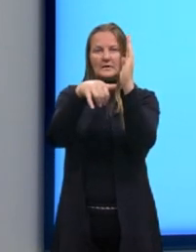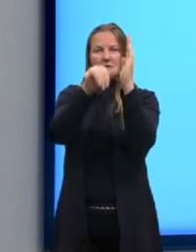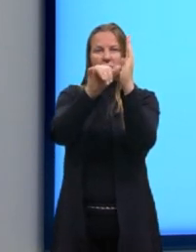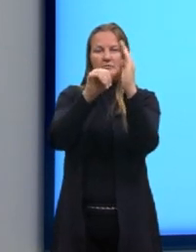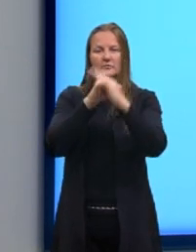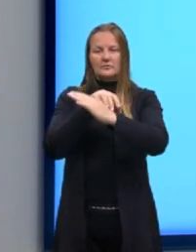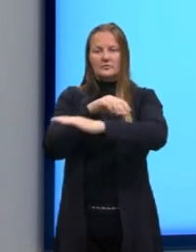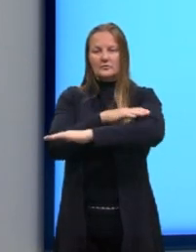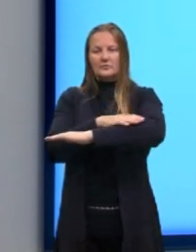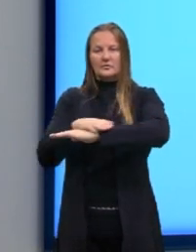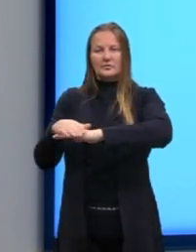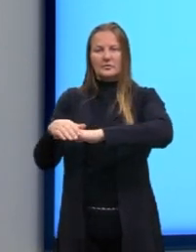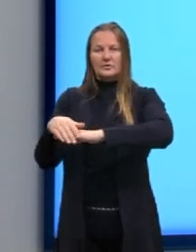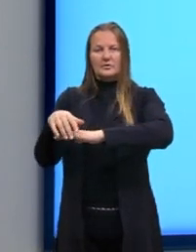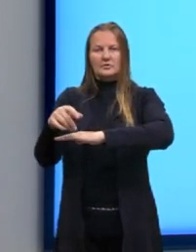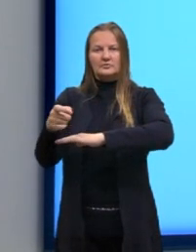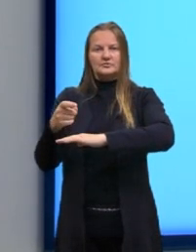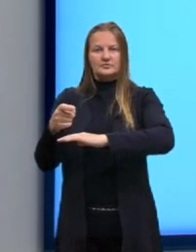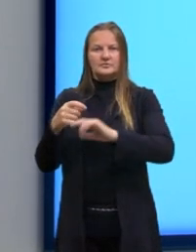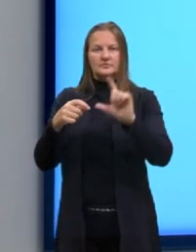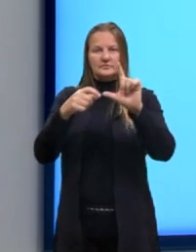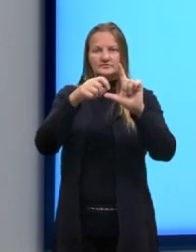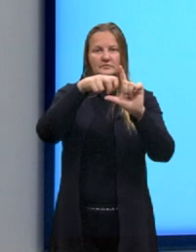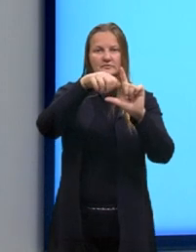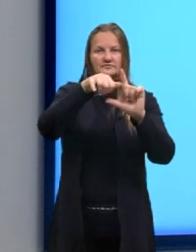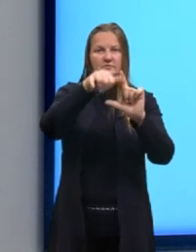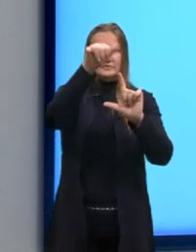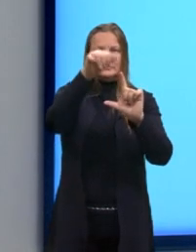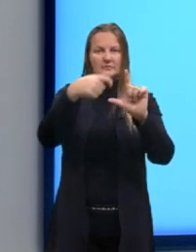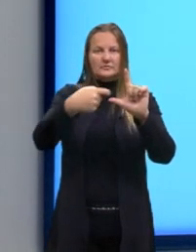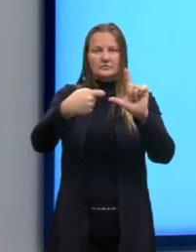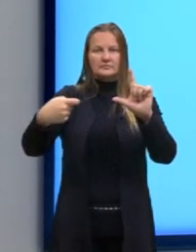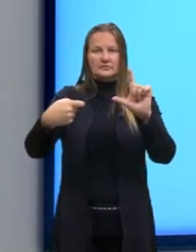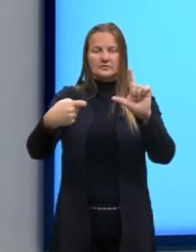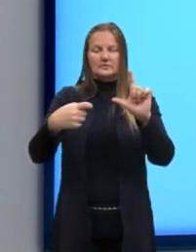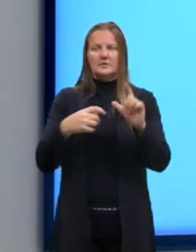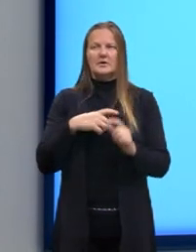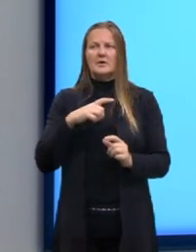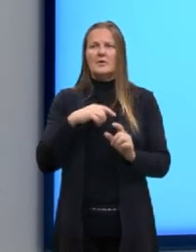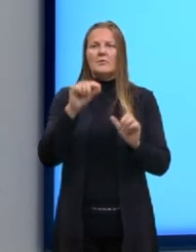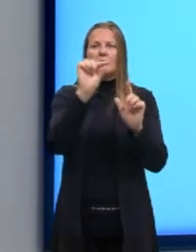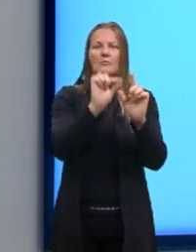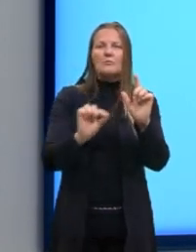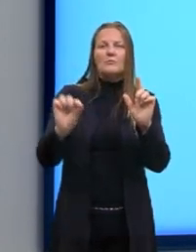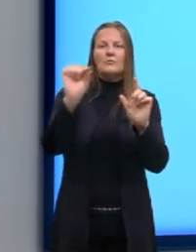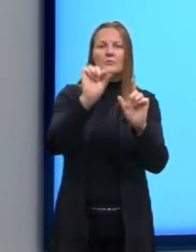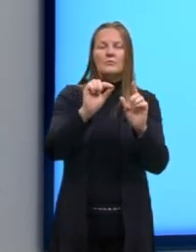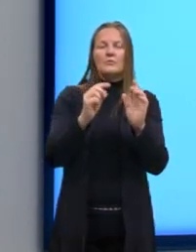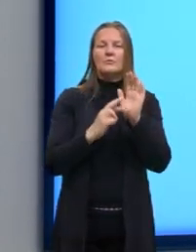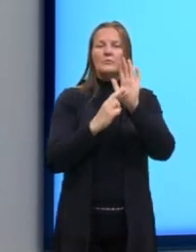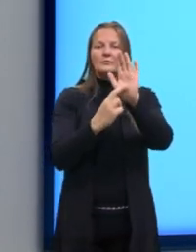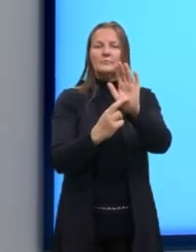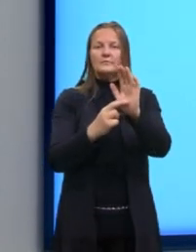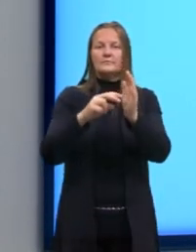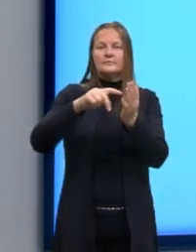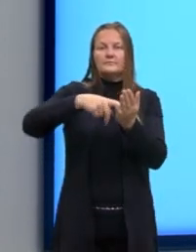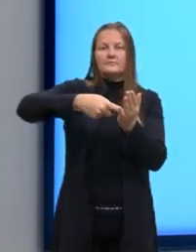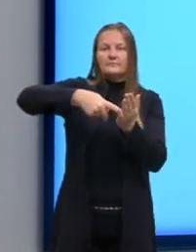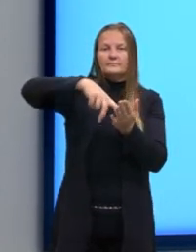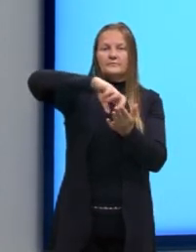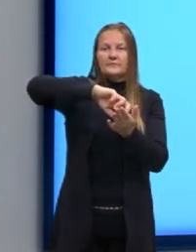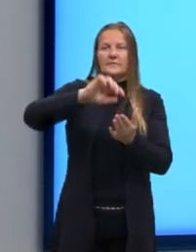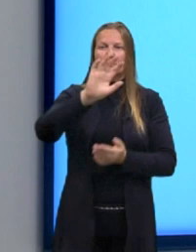dois eixos perpendiculares. E aqui, no primeiro quadrante, nós temos uma representação de uma circunferência.